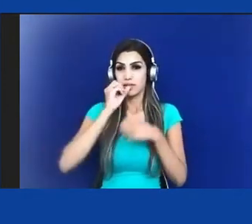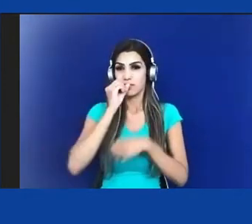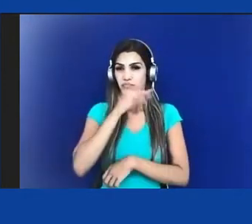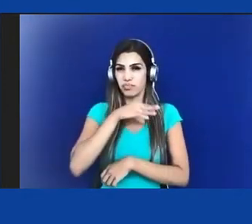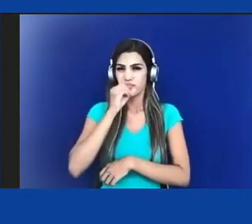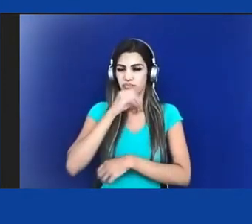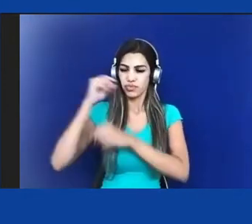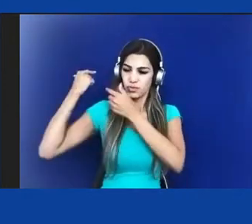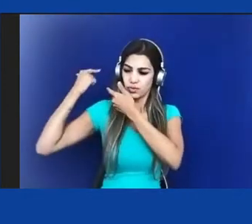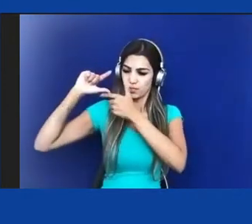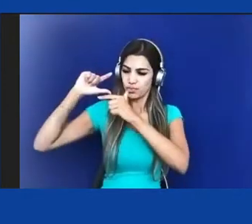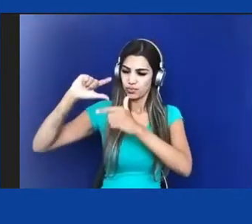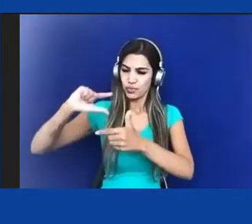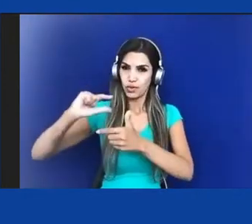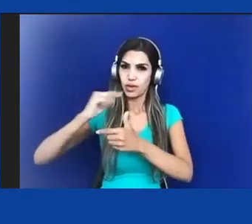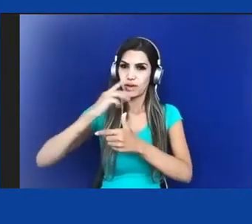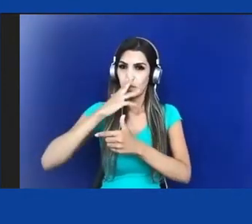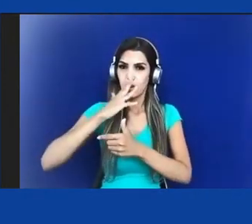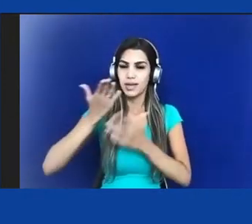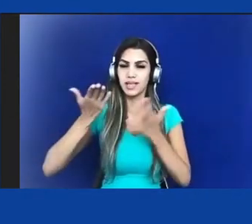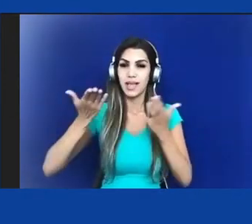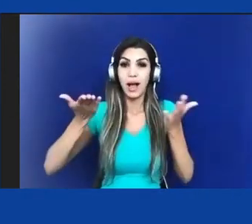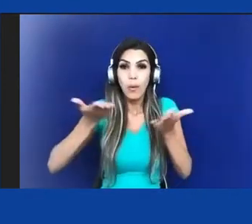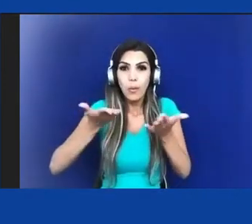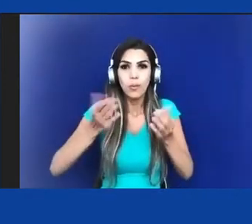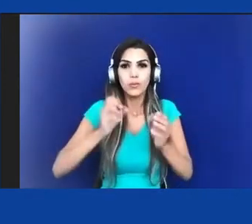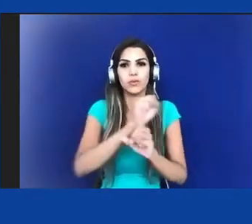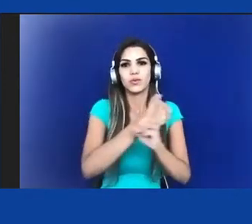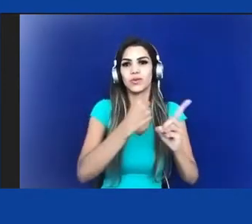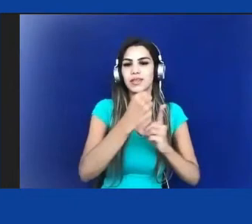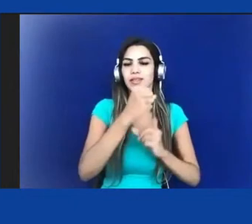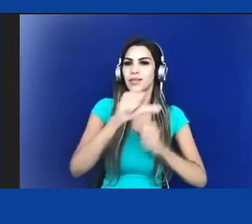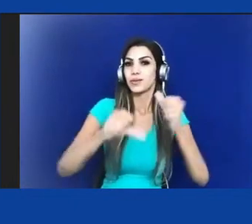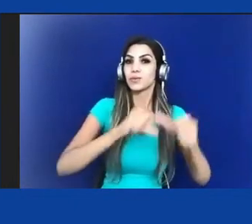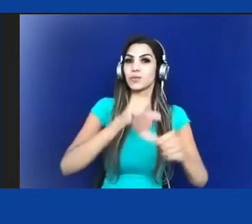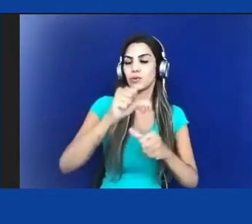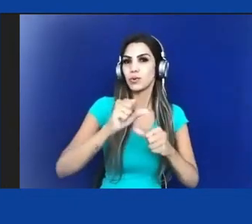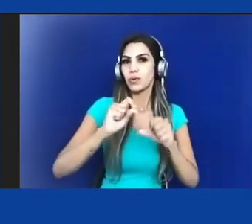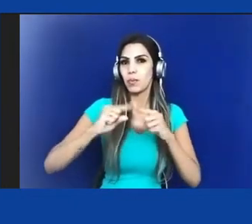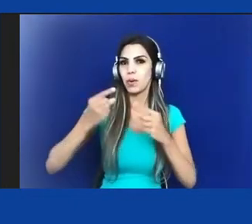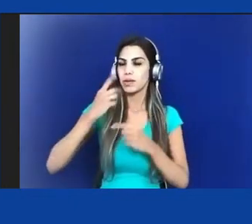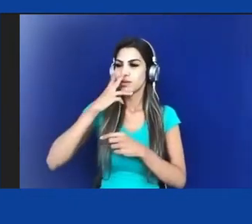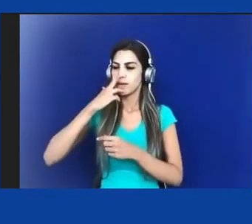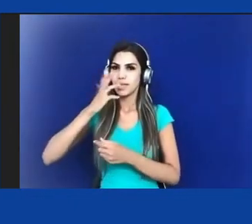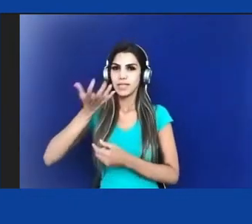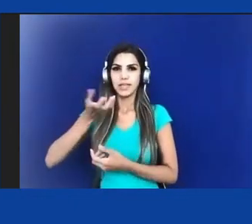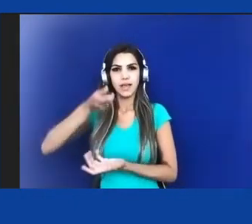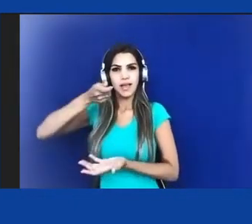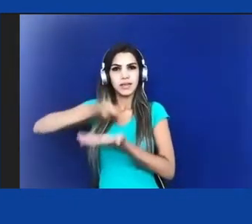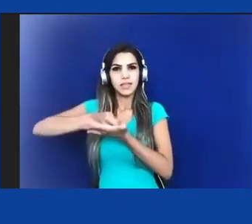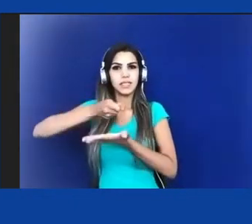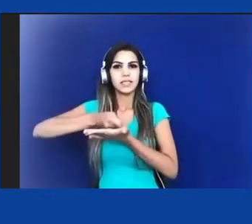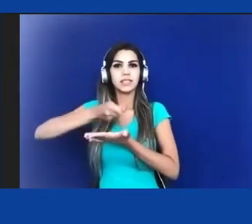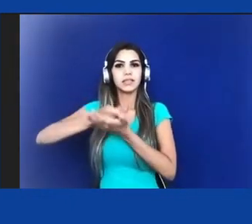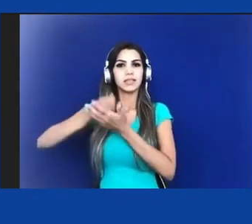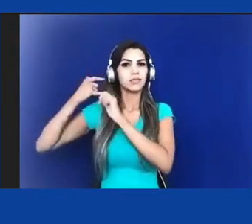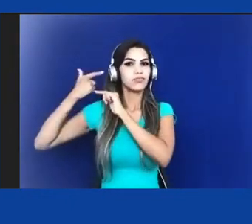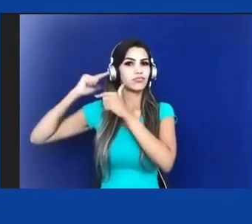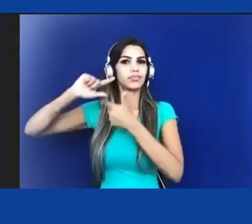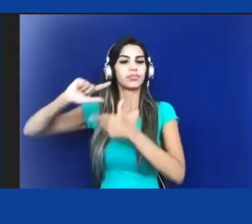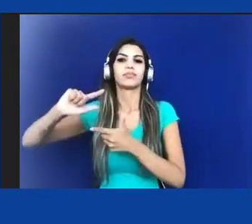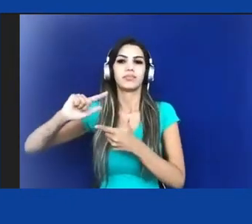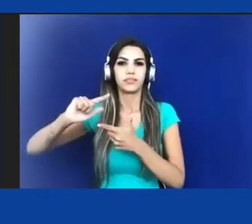diferente, uma ideia de sociedade que faz parte da